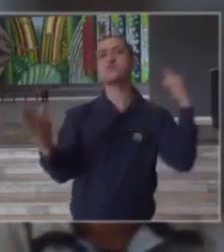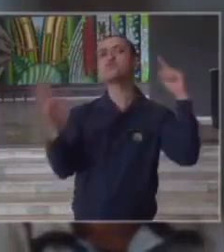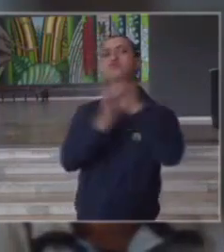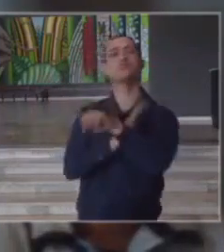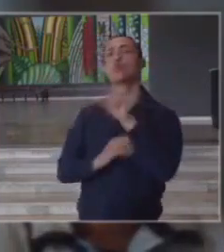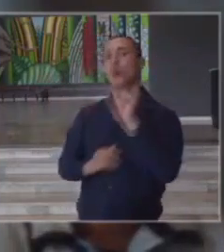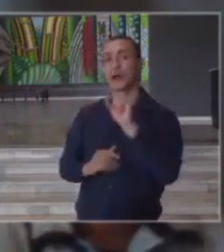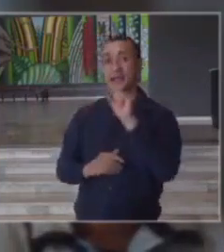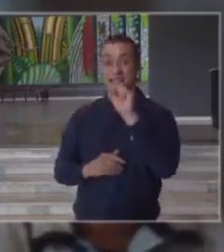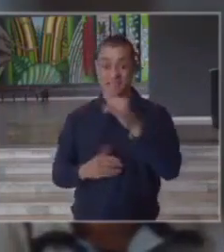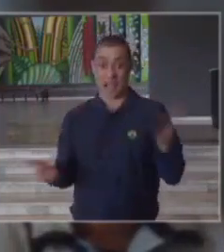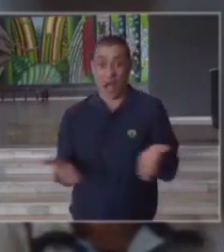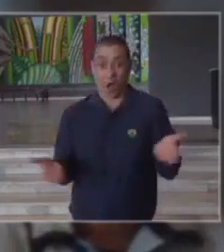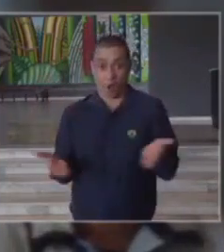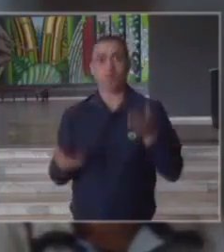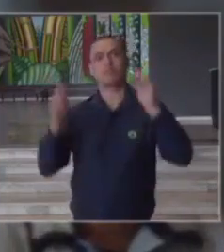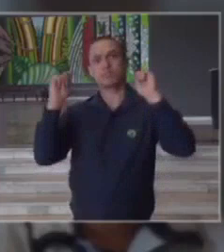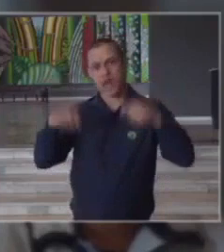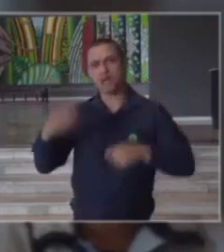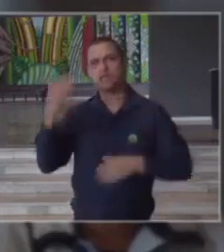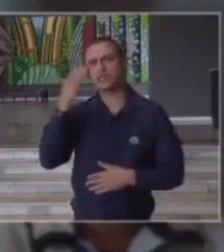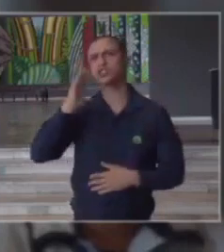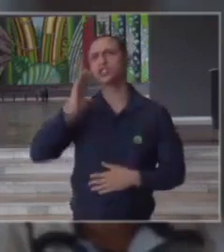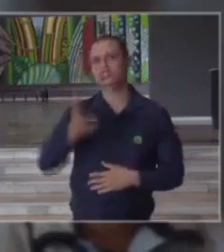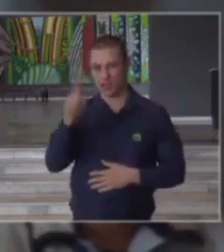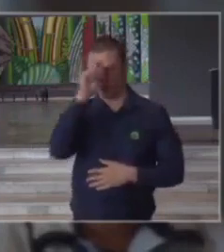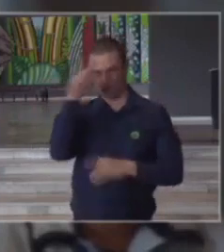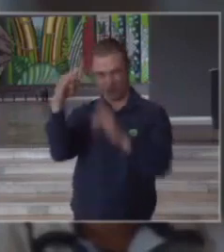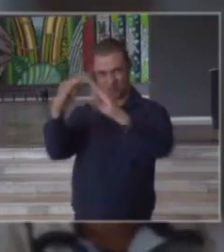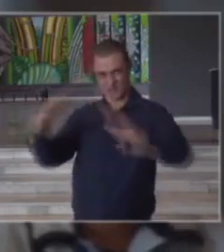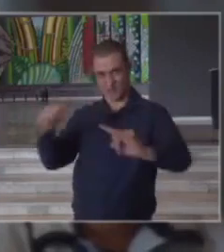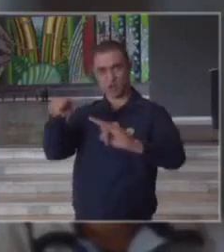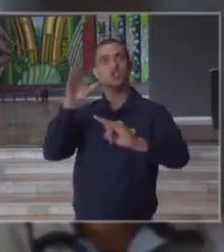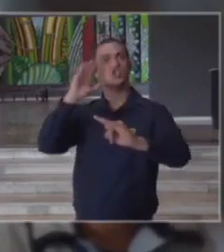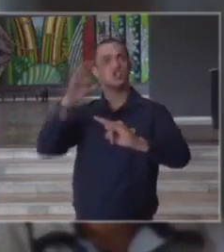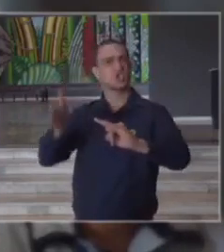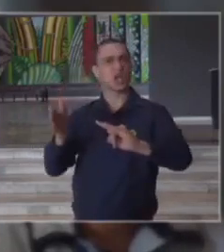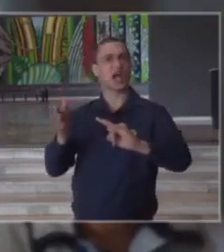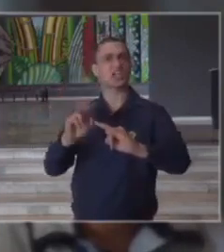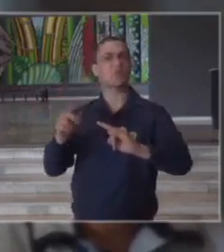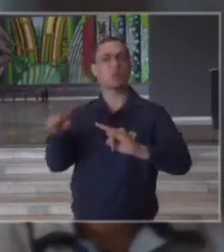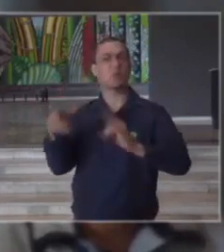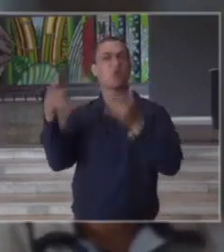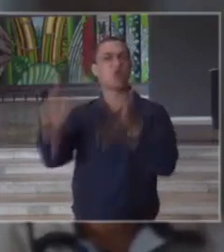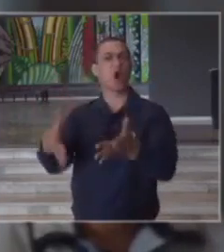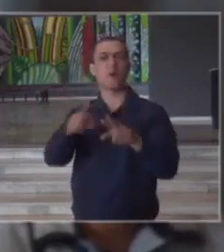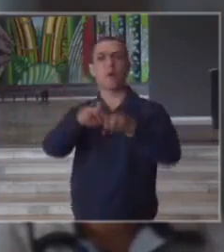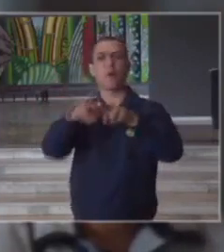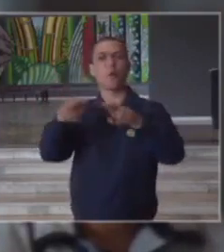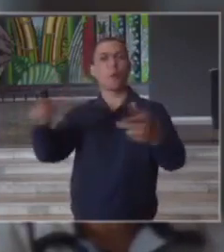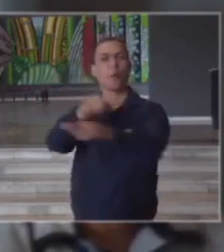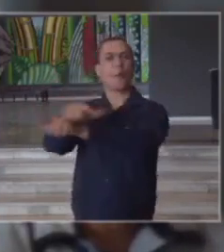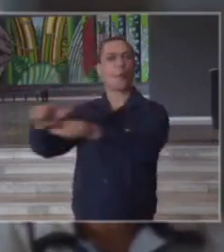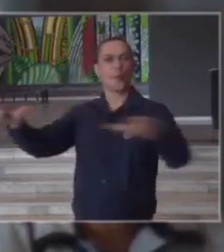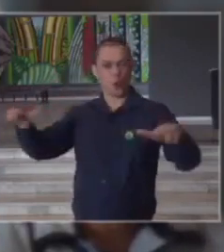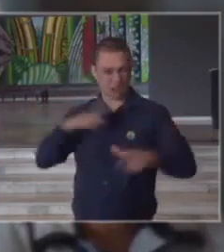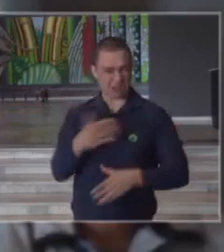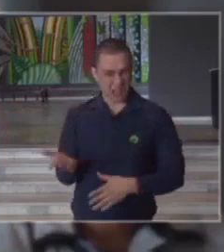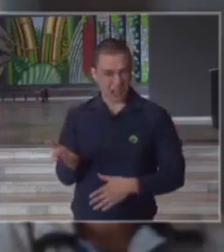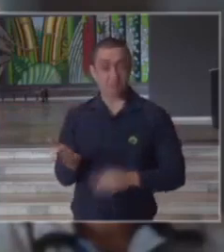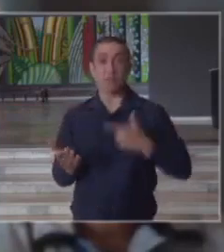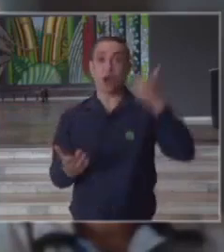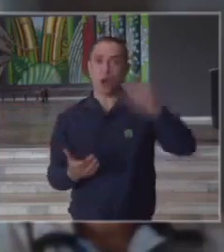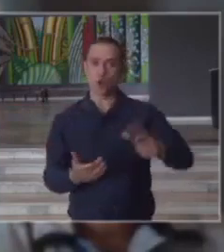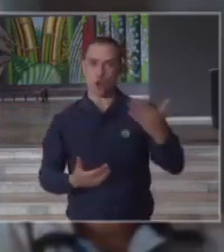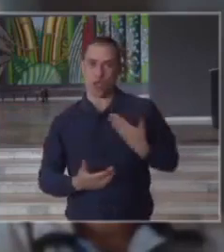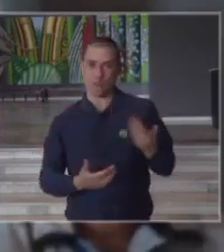eu faço é se por enquanto dá para a gente dizer que esses hospitais estão subutilizados e queria emendar com o relato